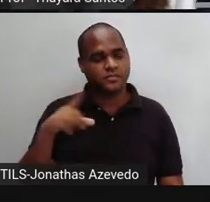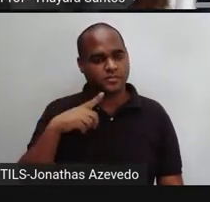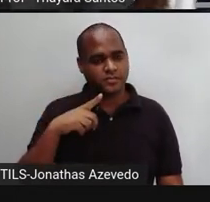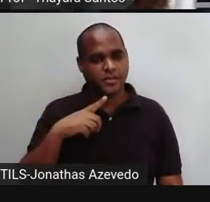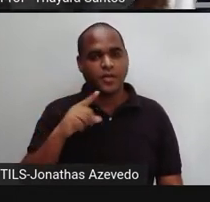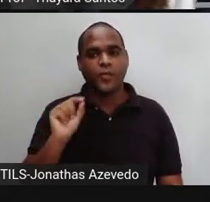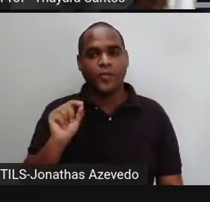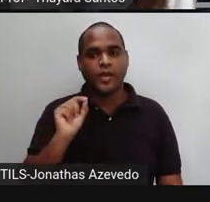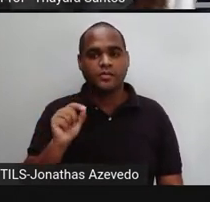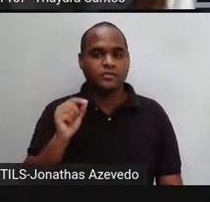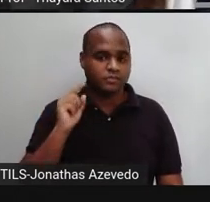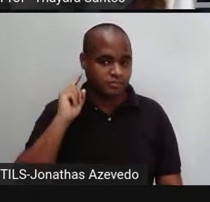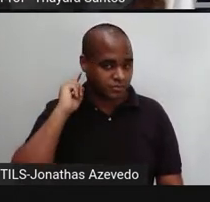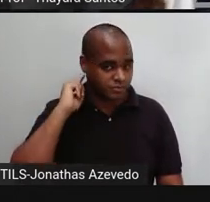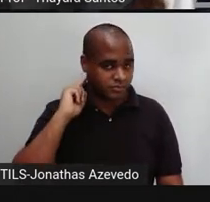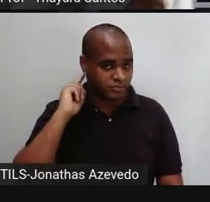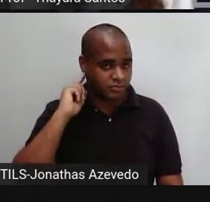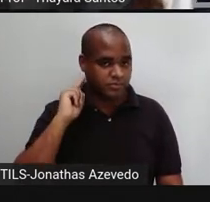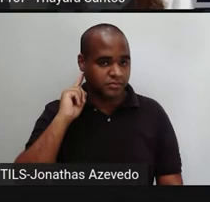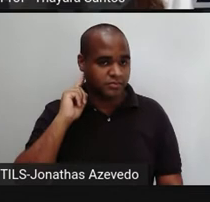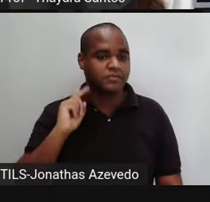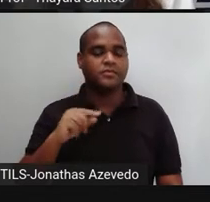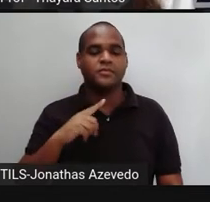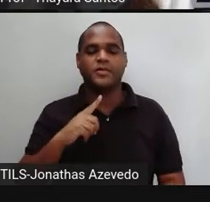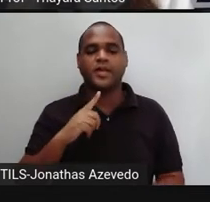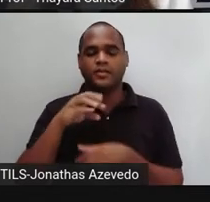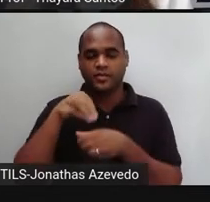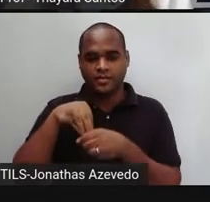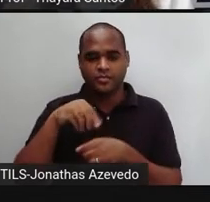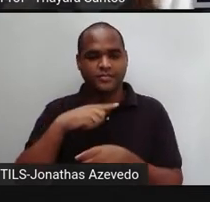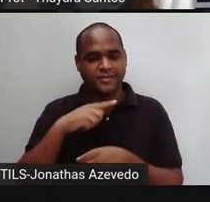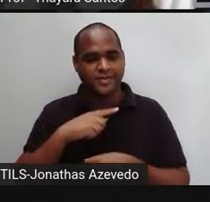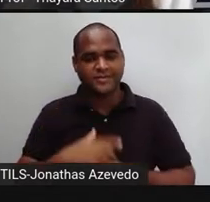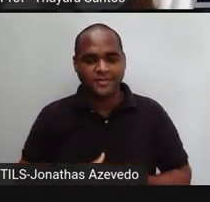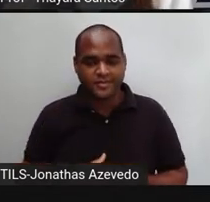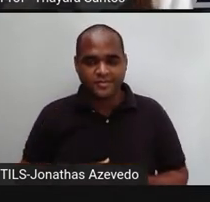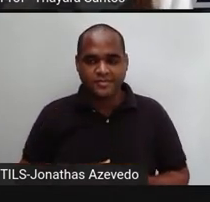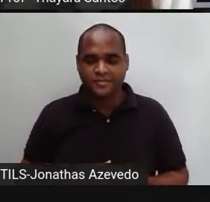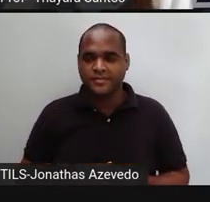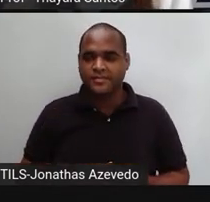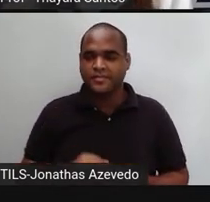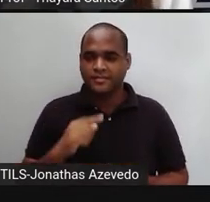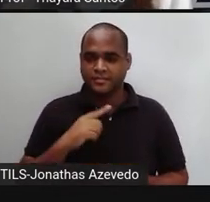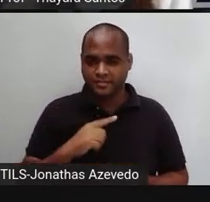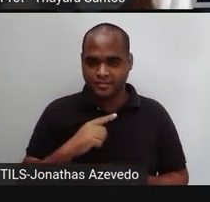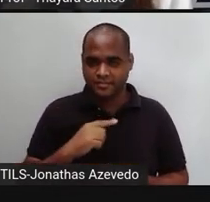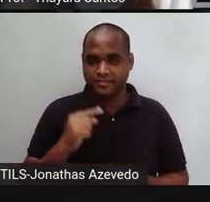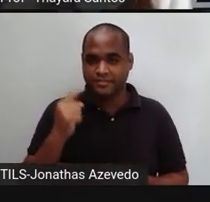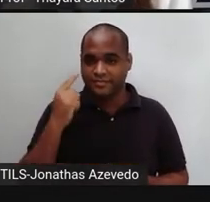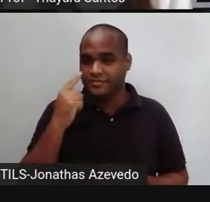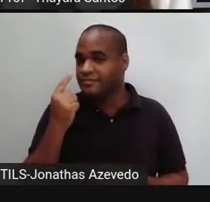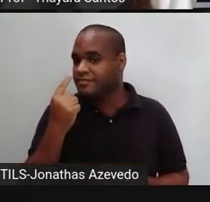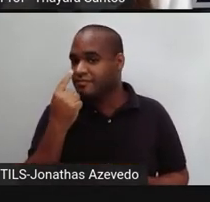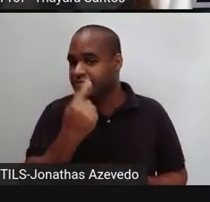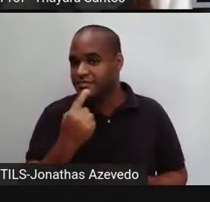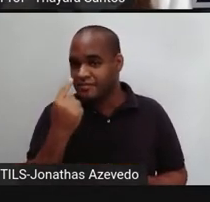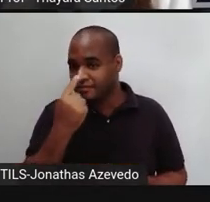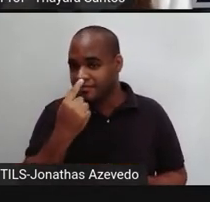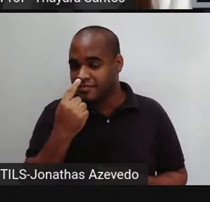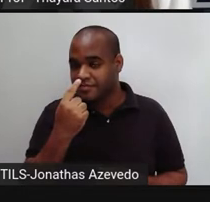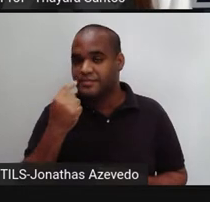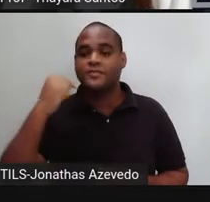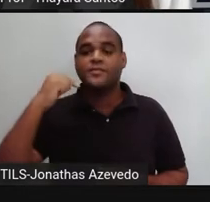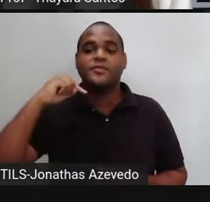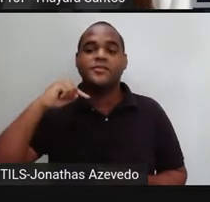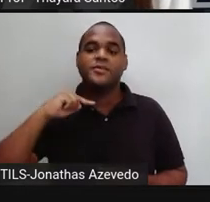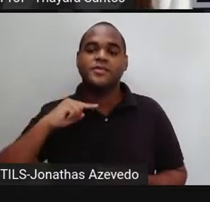isso aqui na nossa lateral. Essa parte de dentro, só que na lateral. Então, esse ar entra pelas fossas nasais, passa pela faringe.